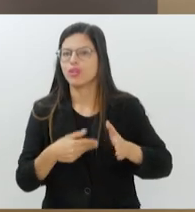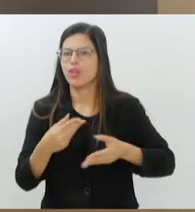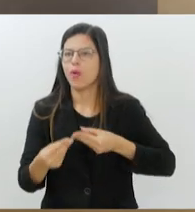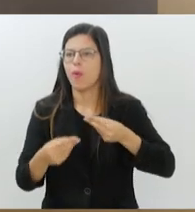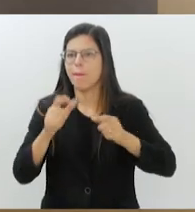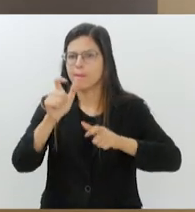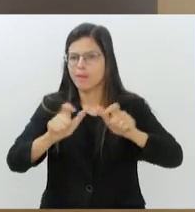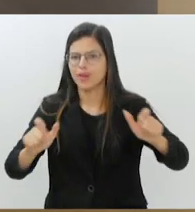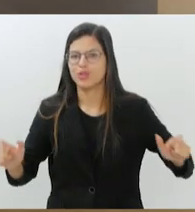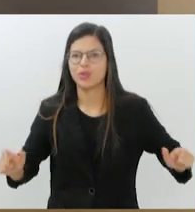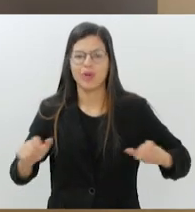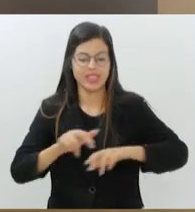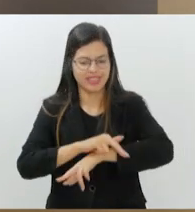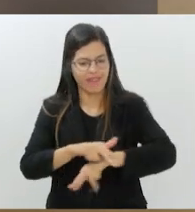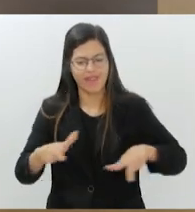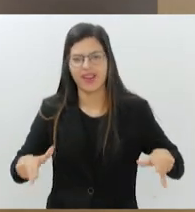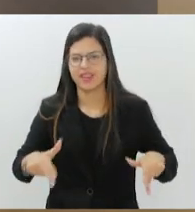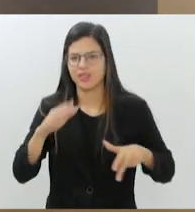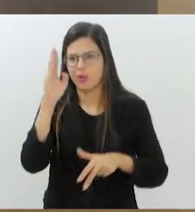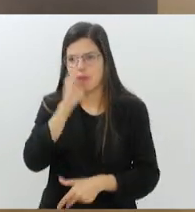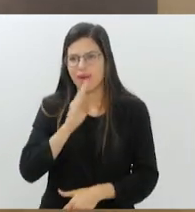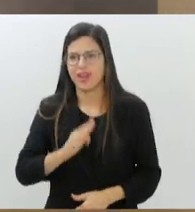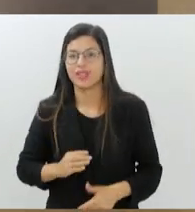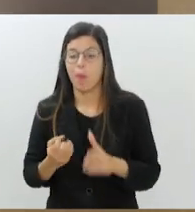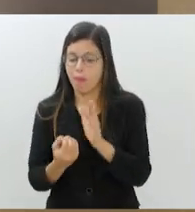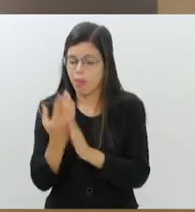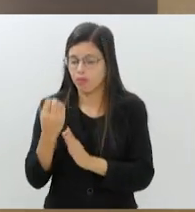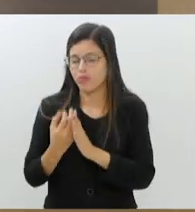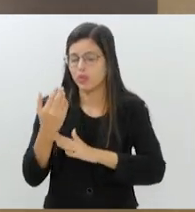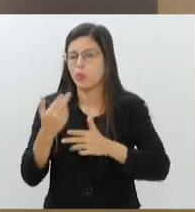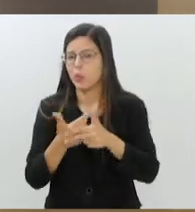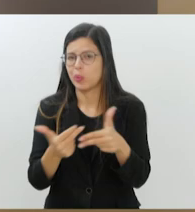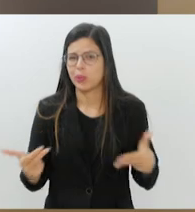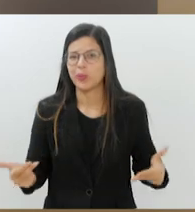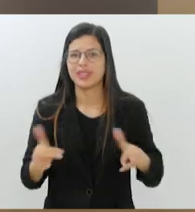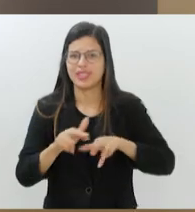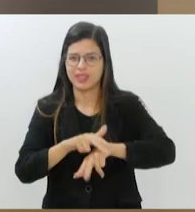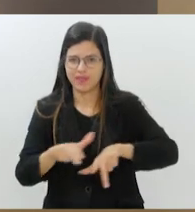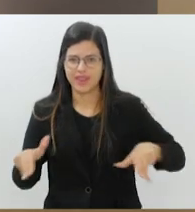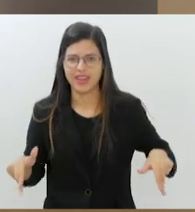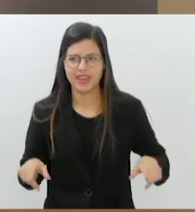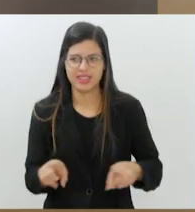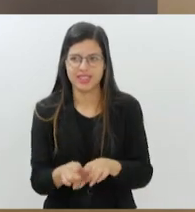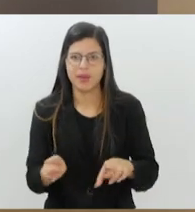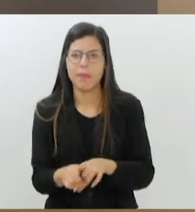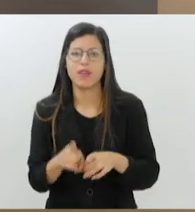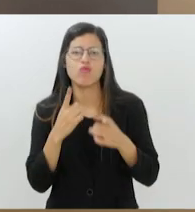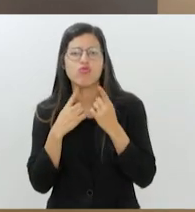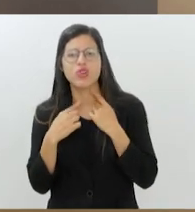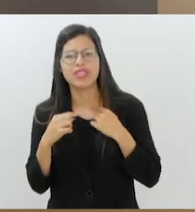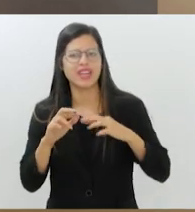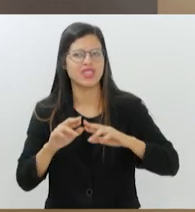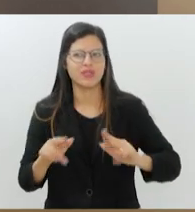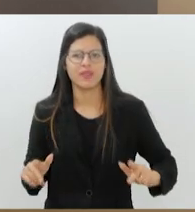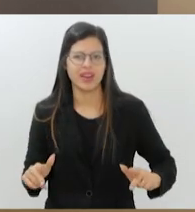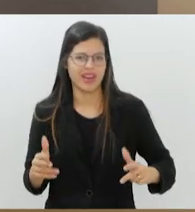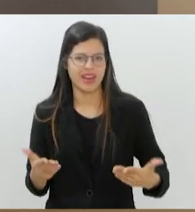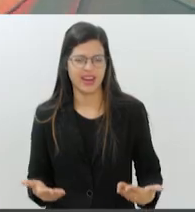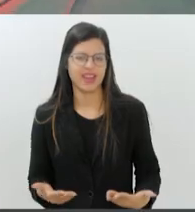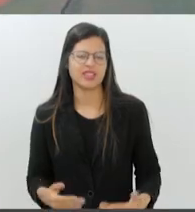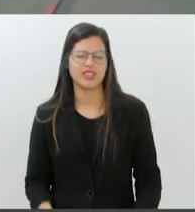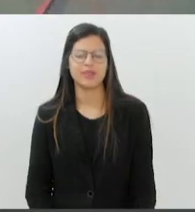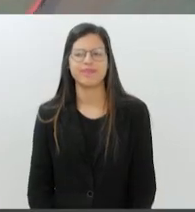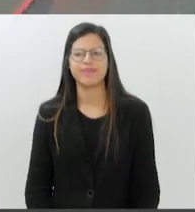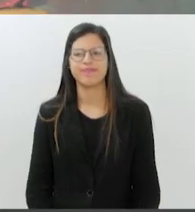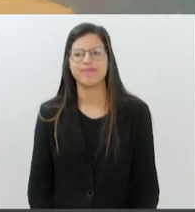em lugares muito diferentes do país, produzindo coisas muito diferentes e com desejos existenciais muito diferentes como artistas também.